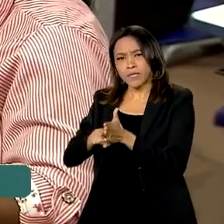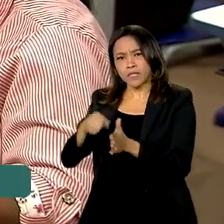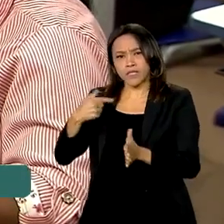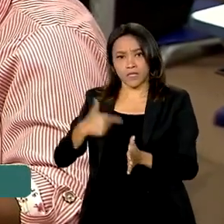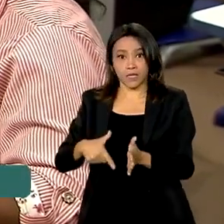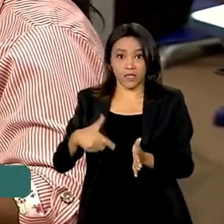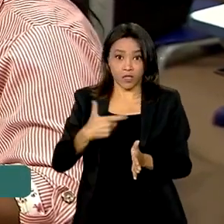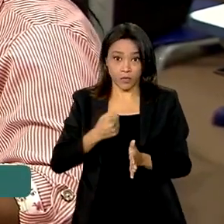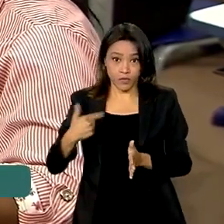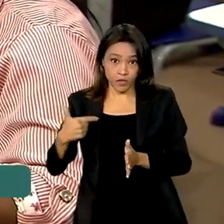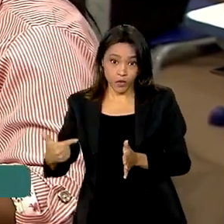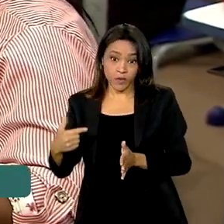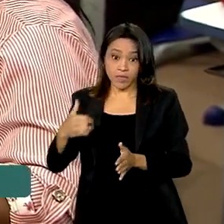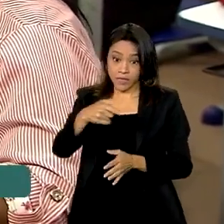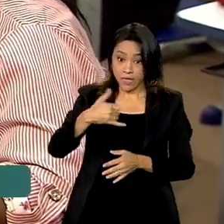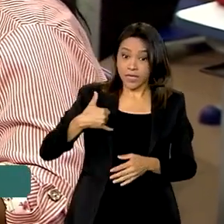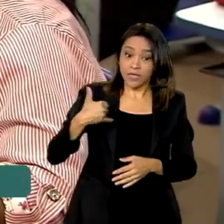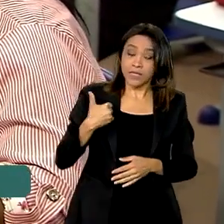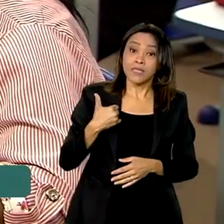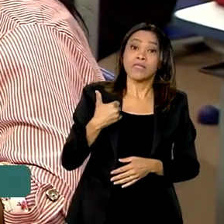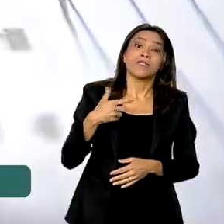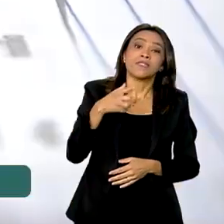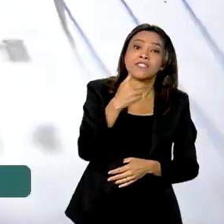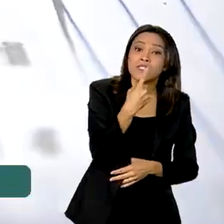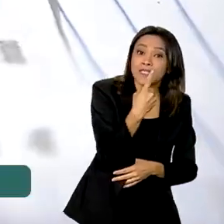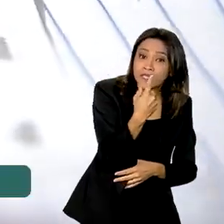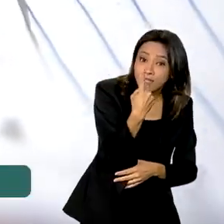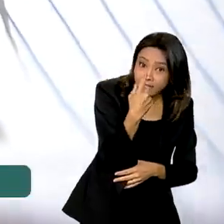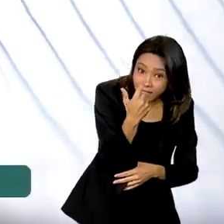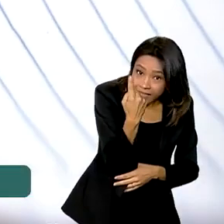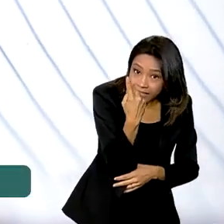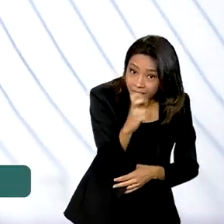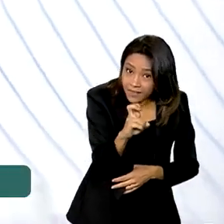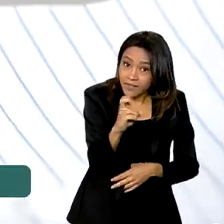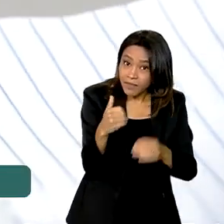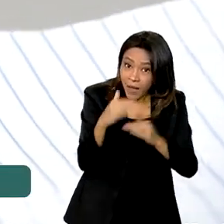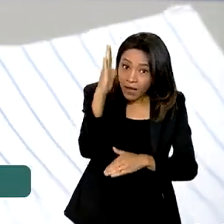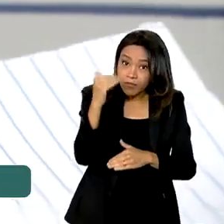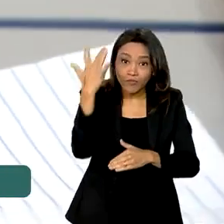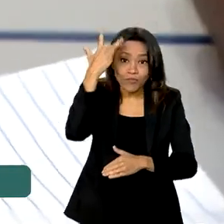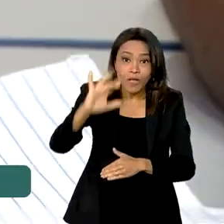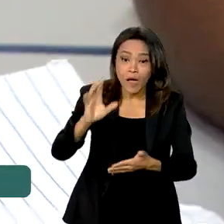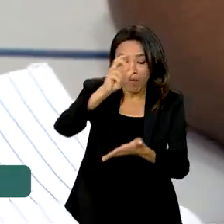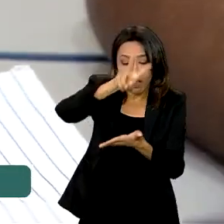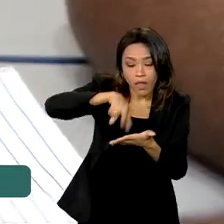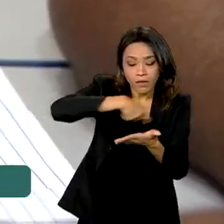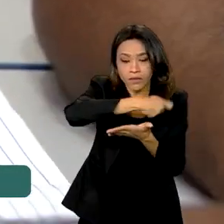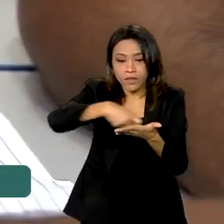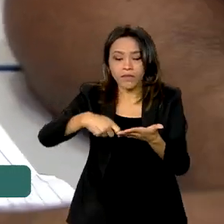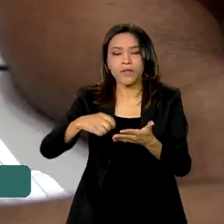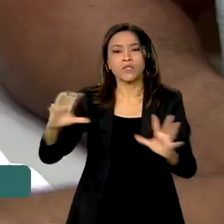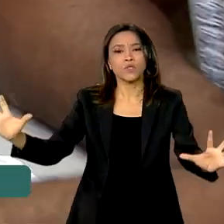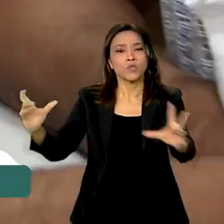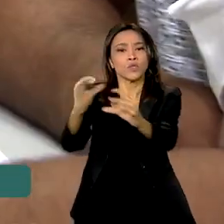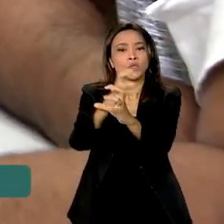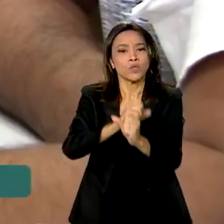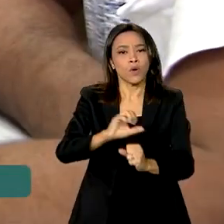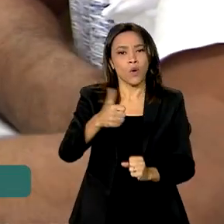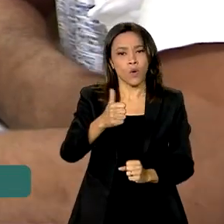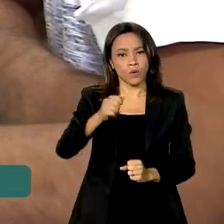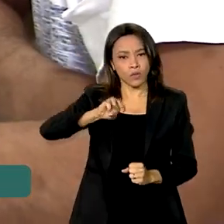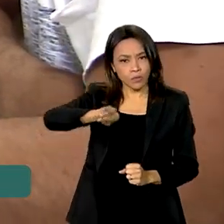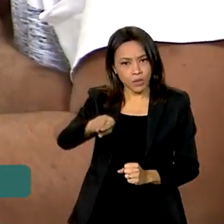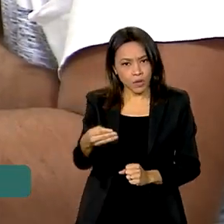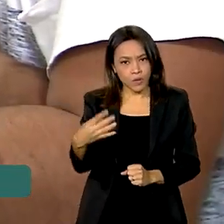dos brasileiros com 15 anos ou mais de idade não sabem ler nem escrever. São 11 milhões e 400 mil